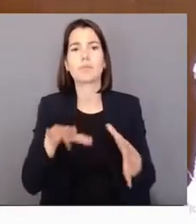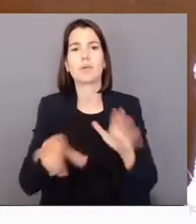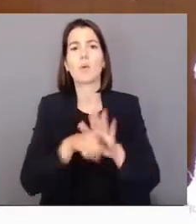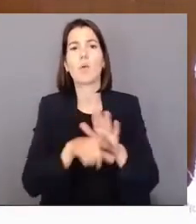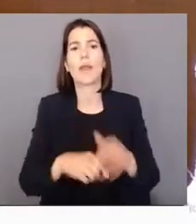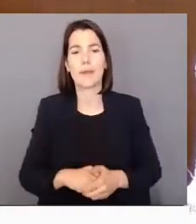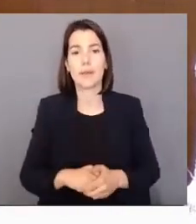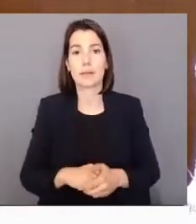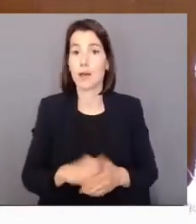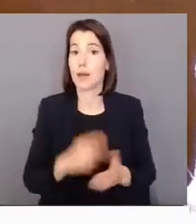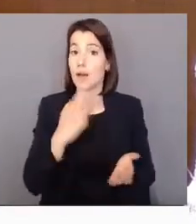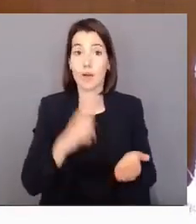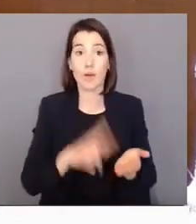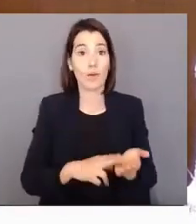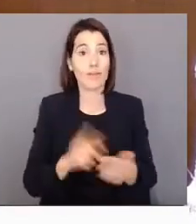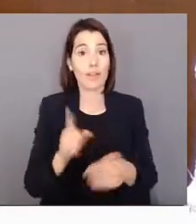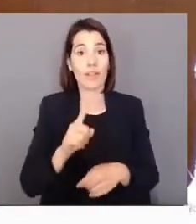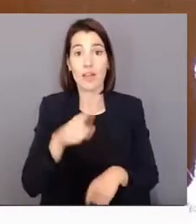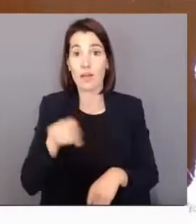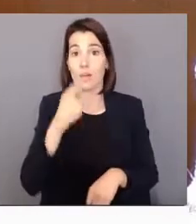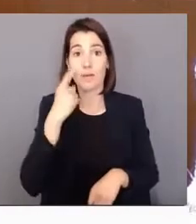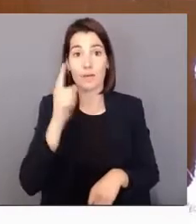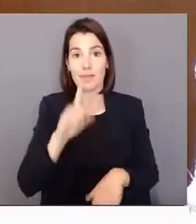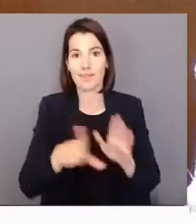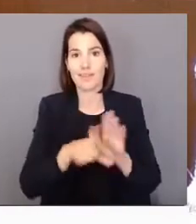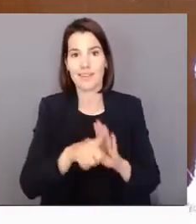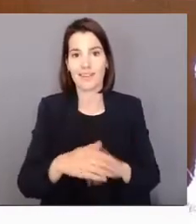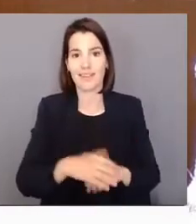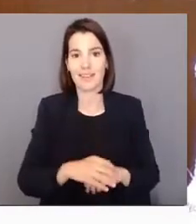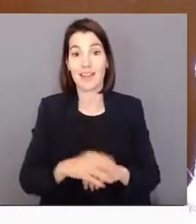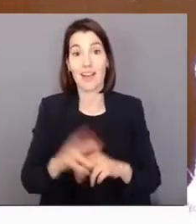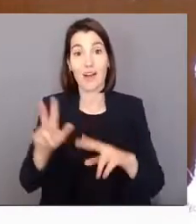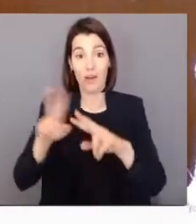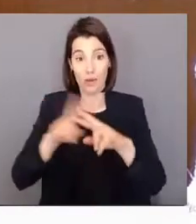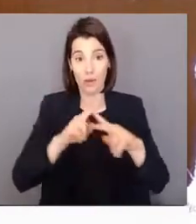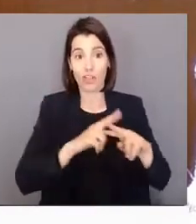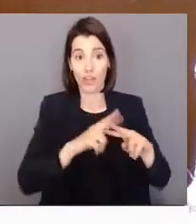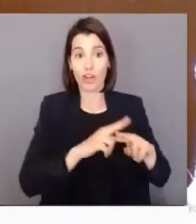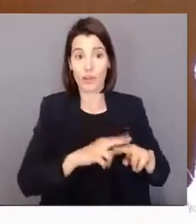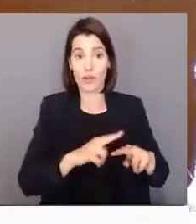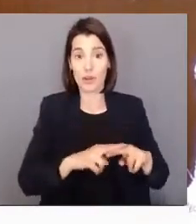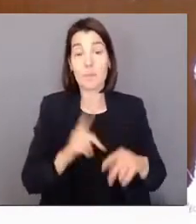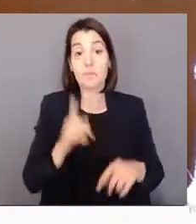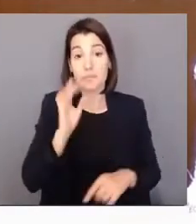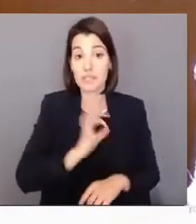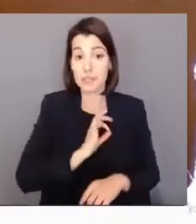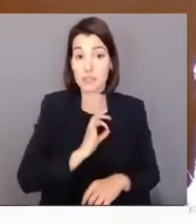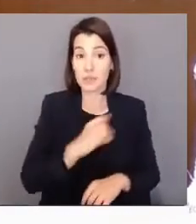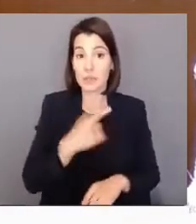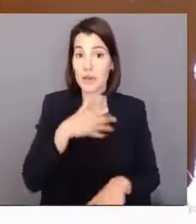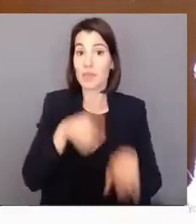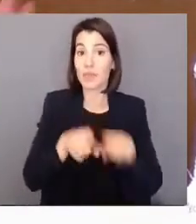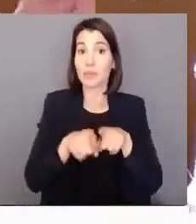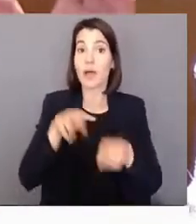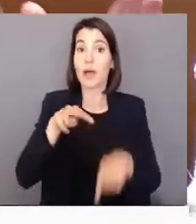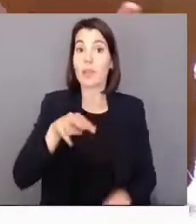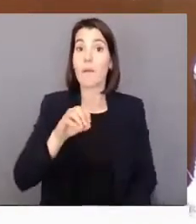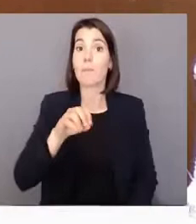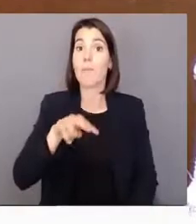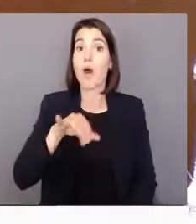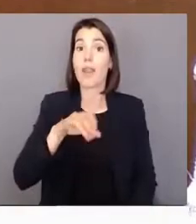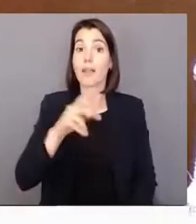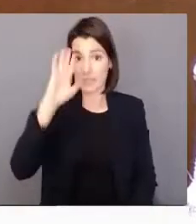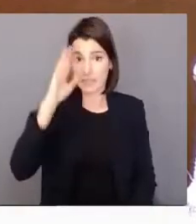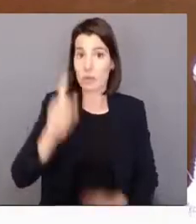Não conhecem a lei. A poda de rolagem, não sei se a senhora deputada, Mónica Albuquerque, sabe o que é. Se quiser explicar,